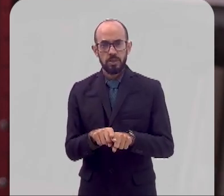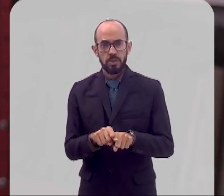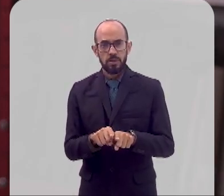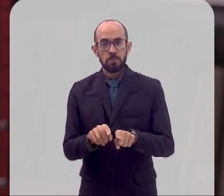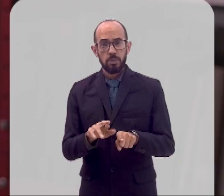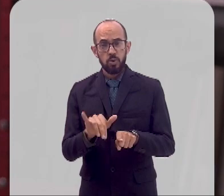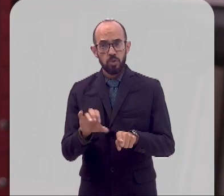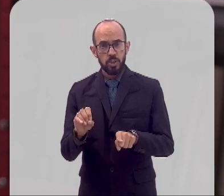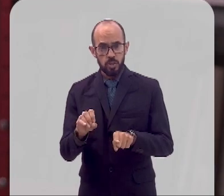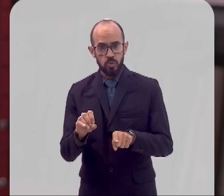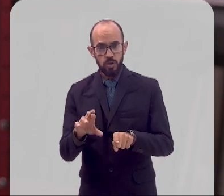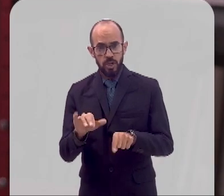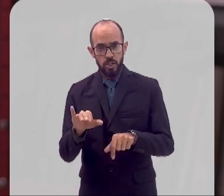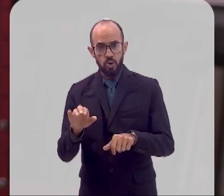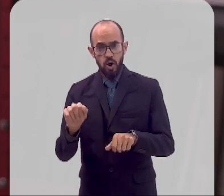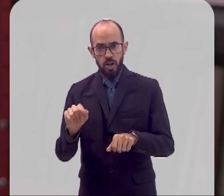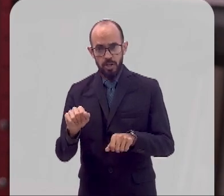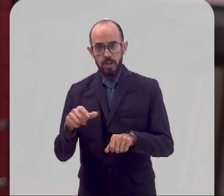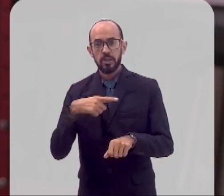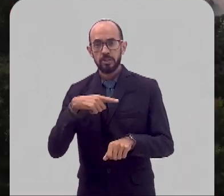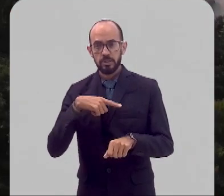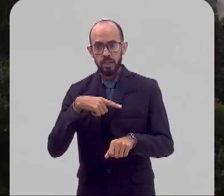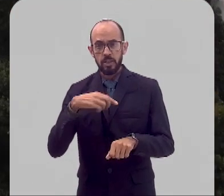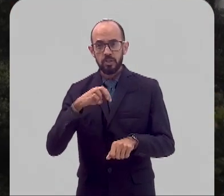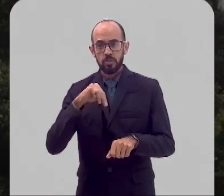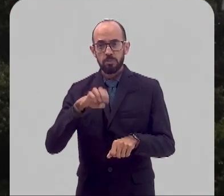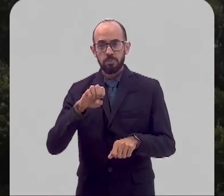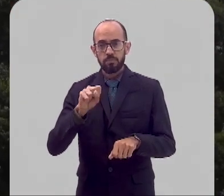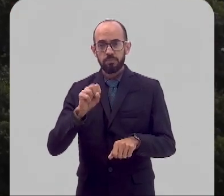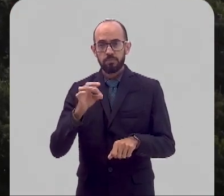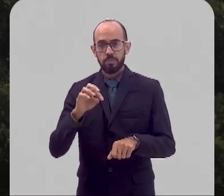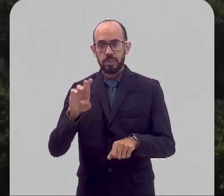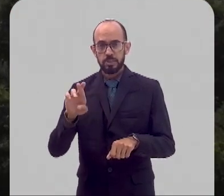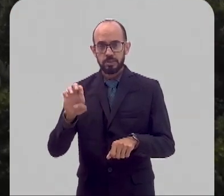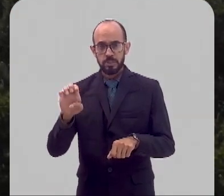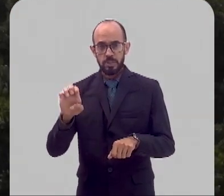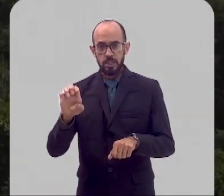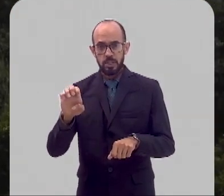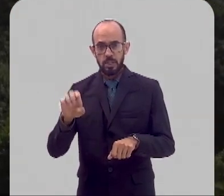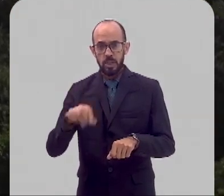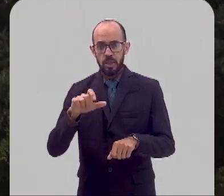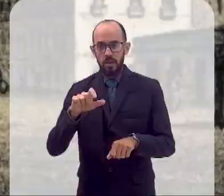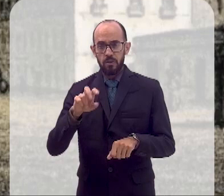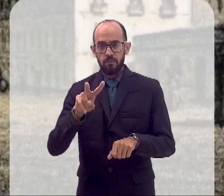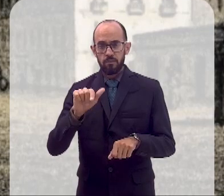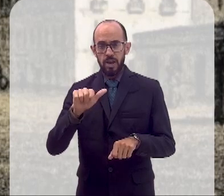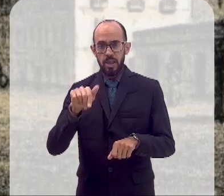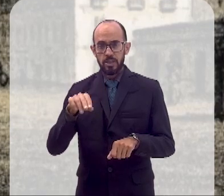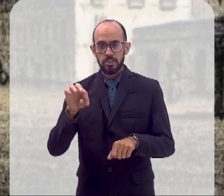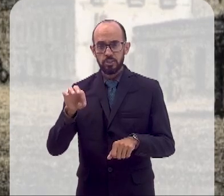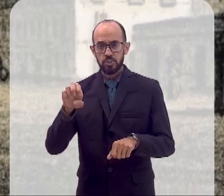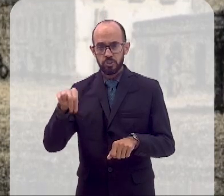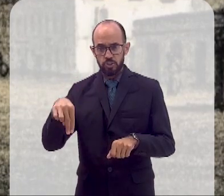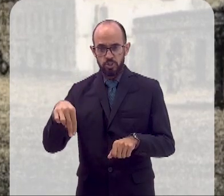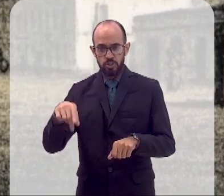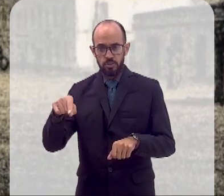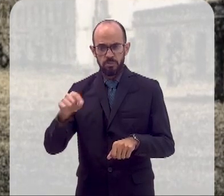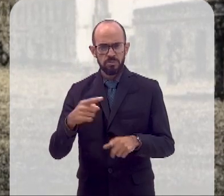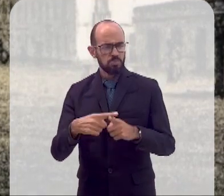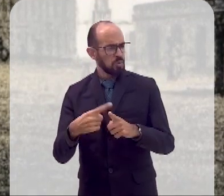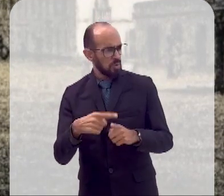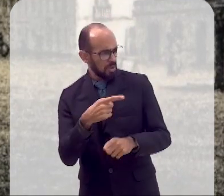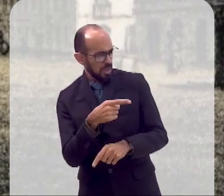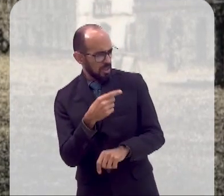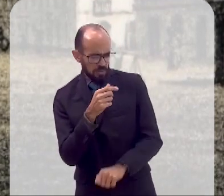abastecido pelo Rio Carioca, que é o chafariz do Mestre Valentim, que temos na Praça 15. Aí, por que nós temos um